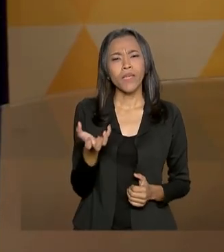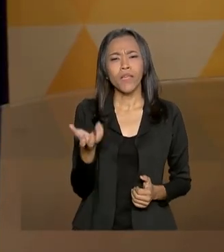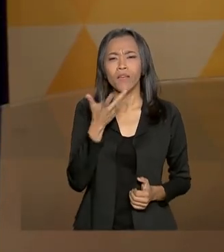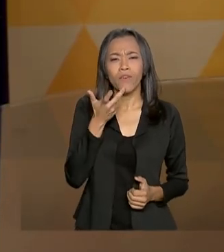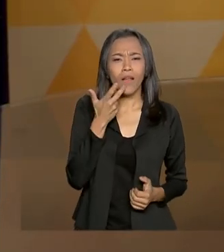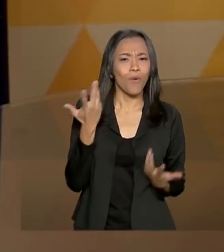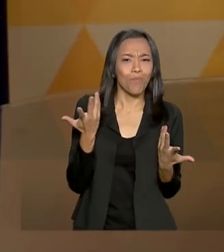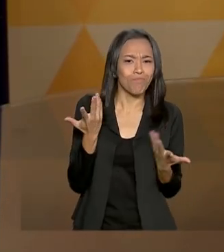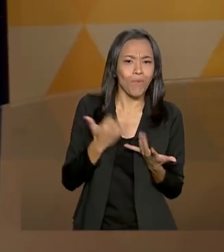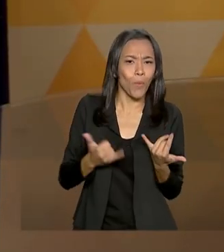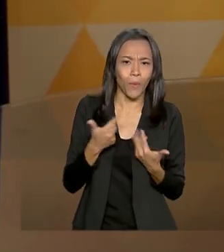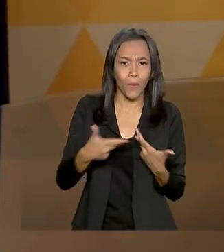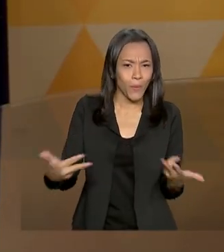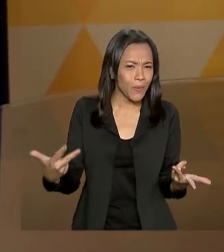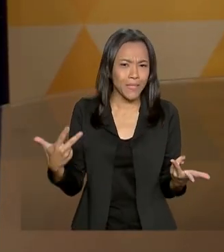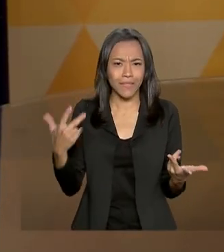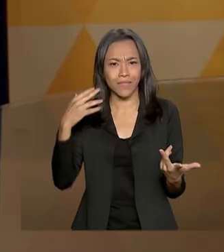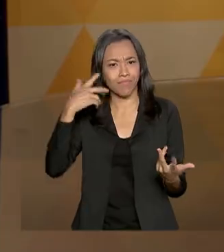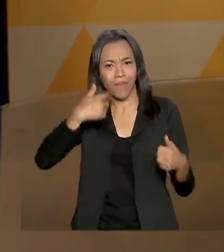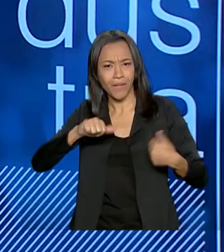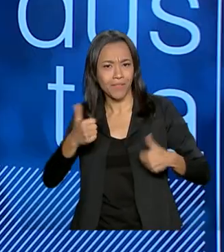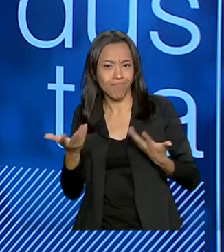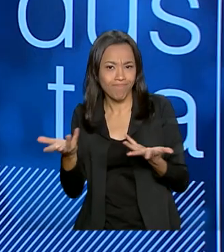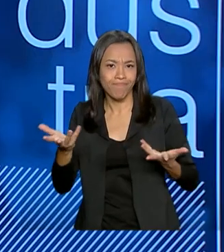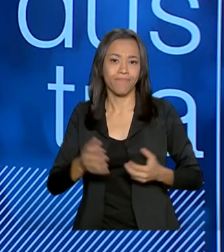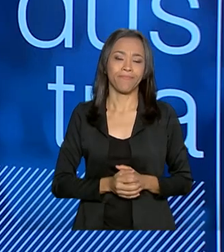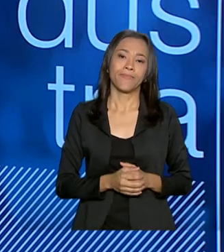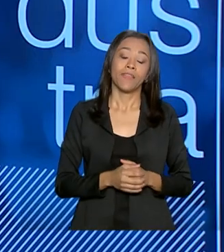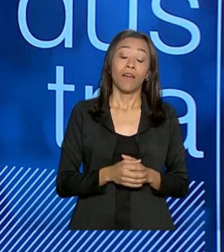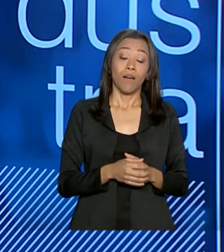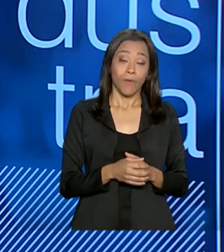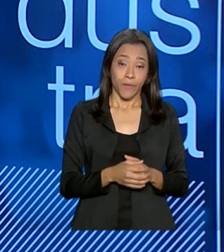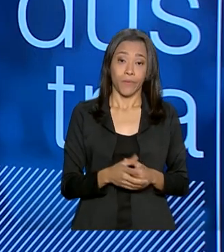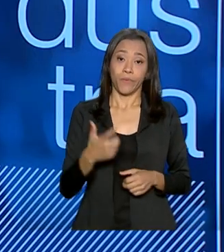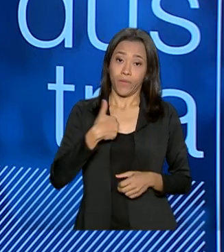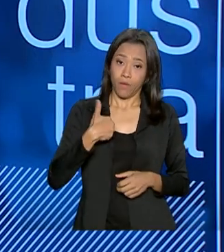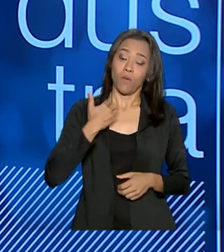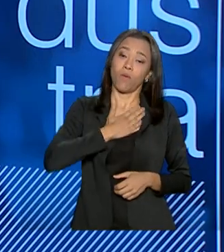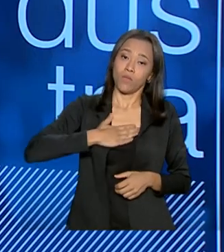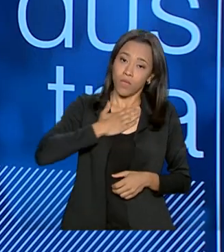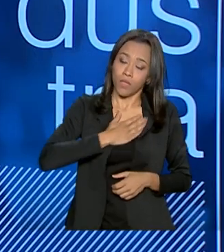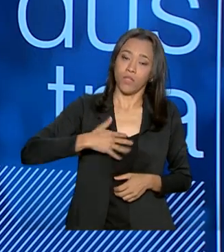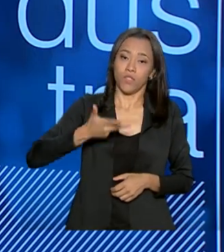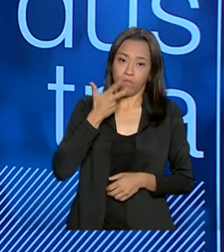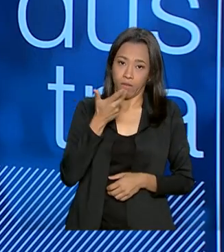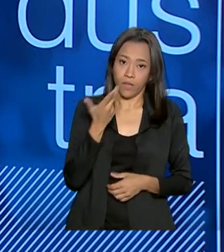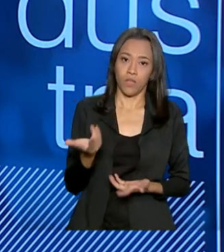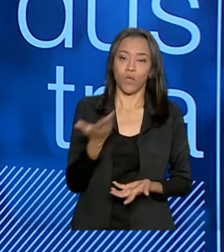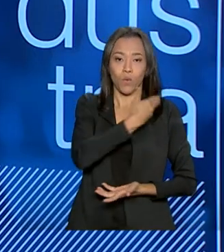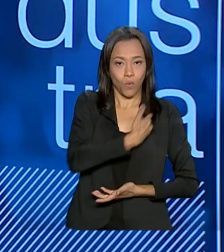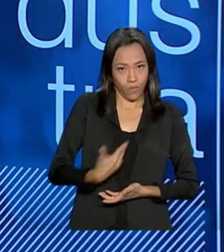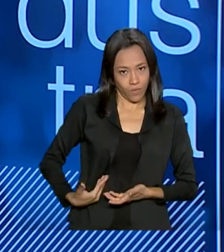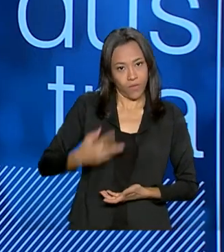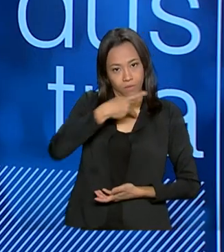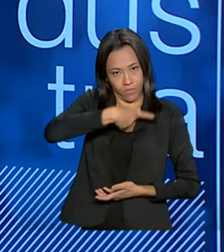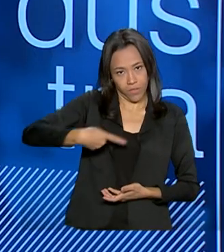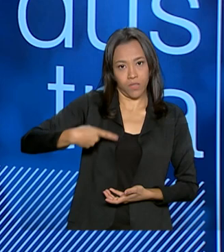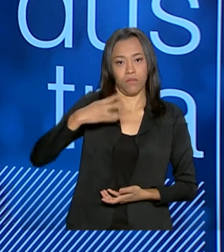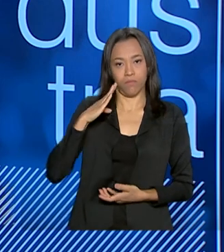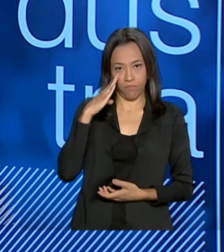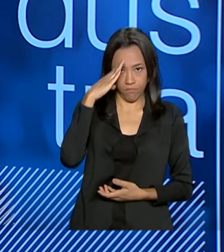alguma consideração, mais alguma análise? Olha, o que eu gostaria de dizer é que o governo do presidente Bolsonaro, né?